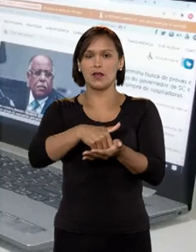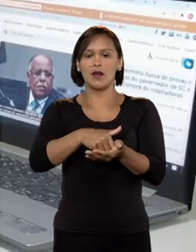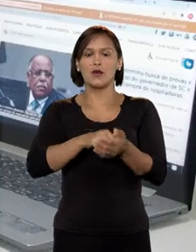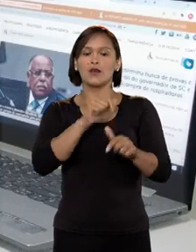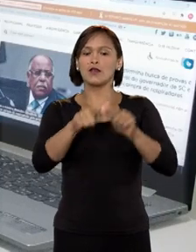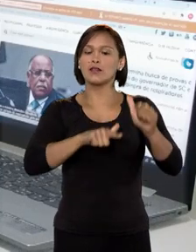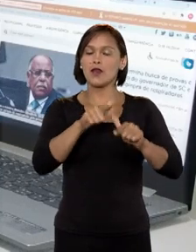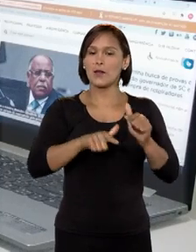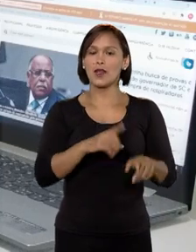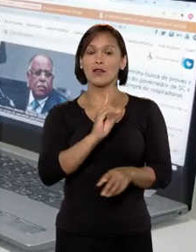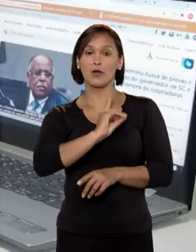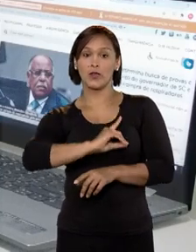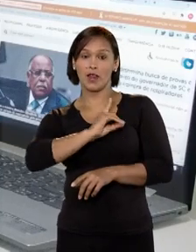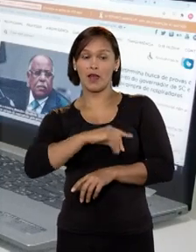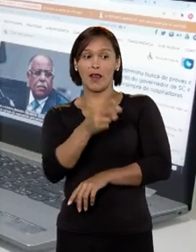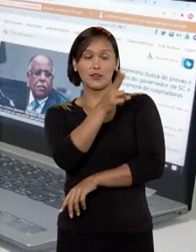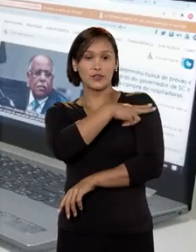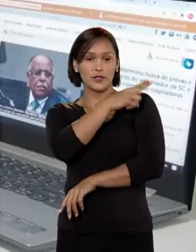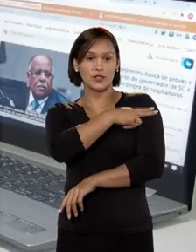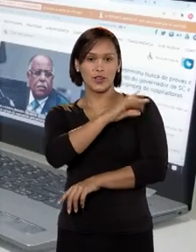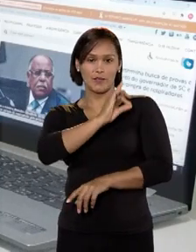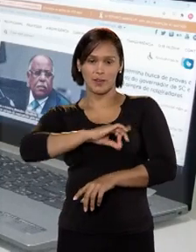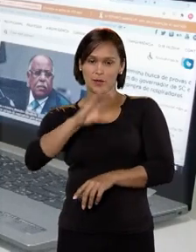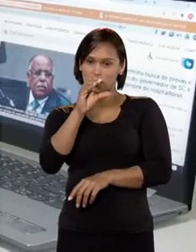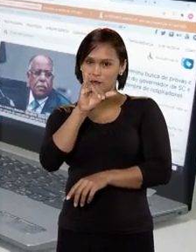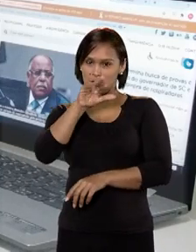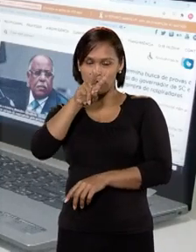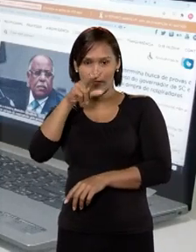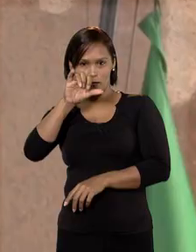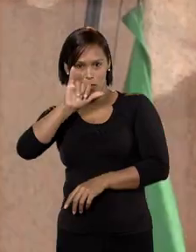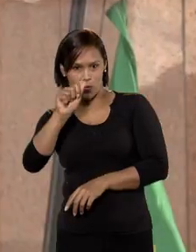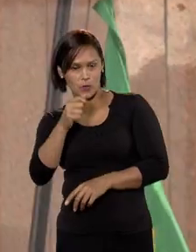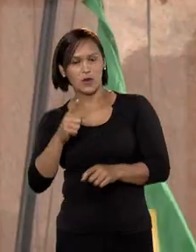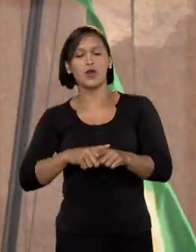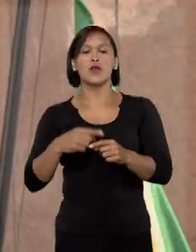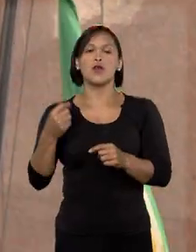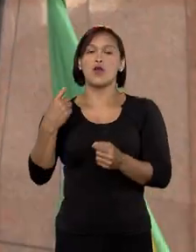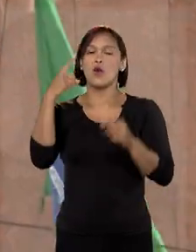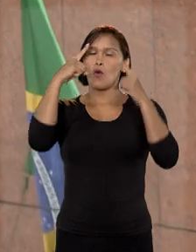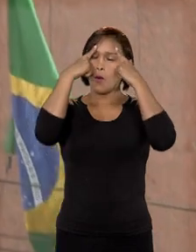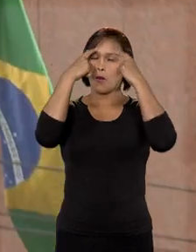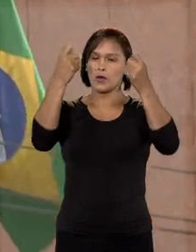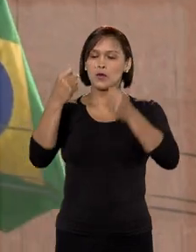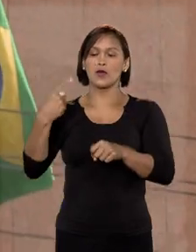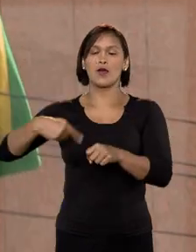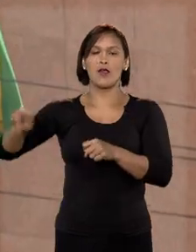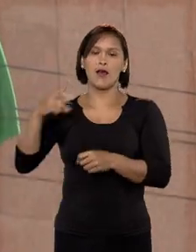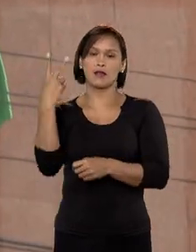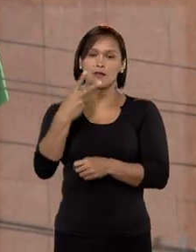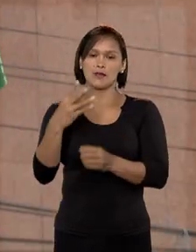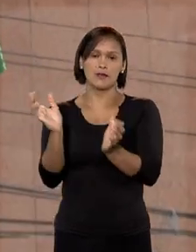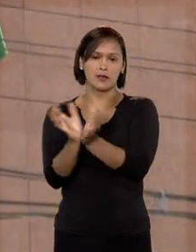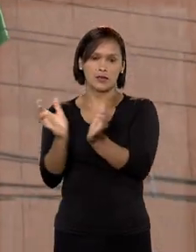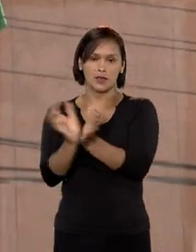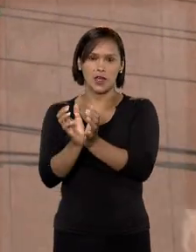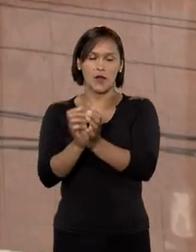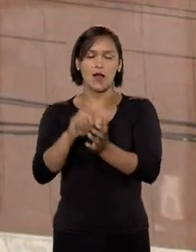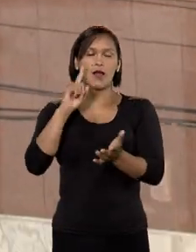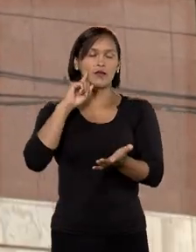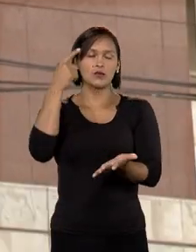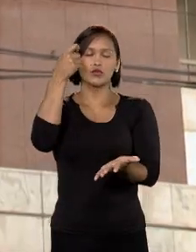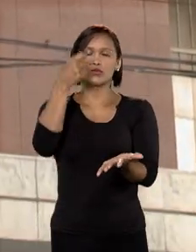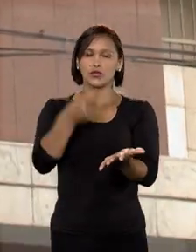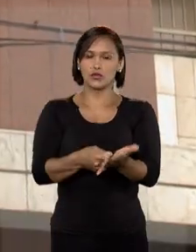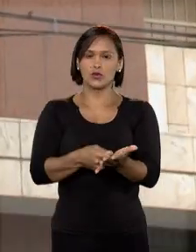e exercer as funções de delegado e chefe da Polícia Civil. O Tribunal Regional Federal da Segunda Região, ao